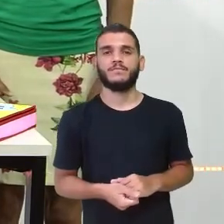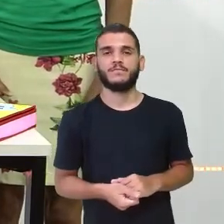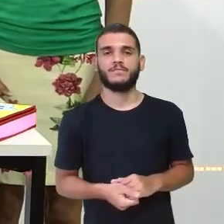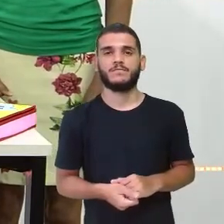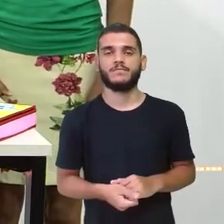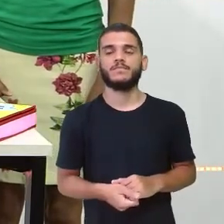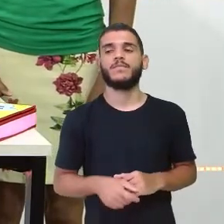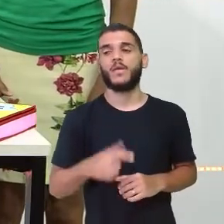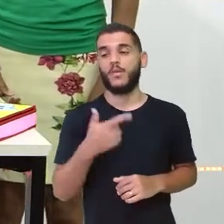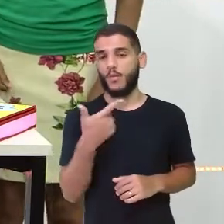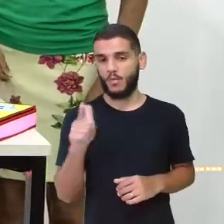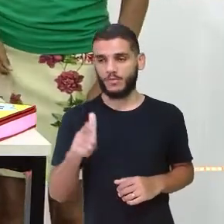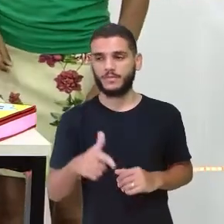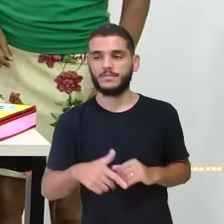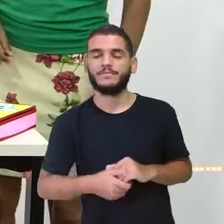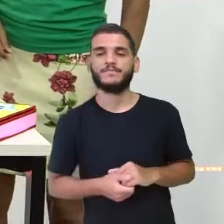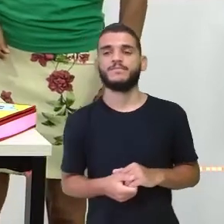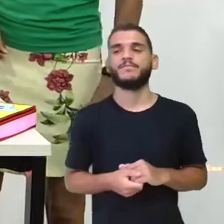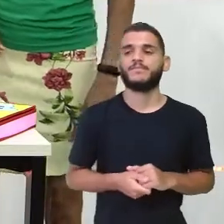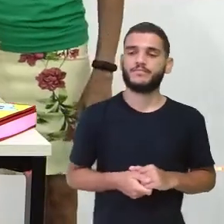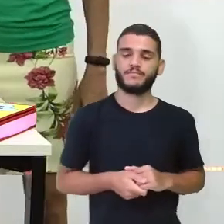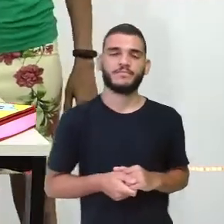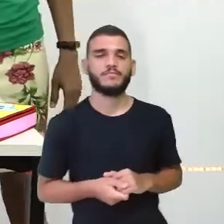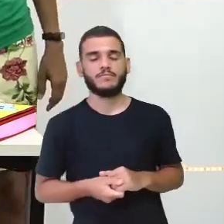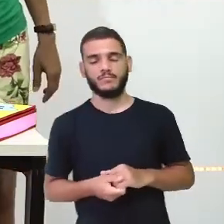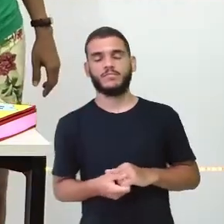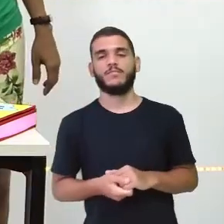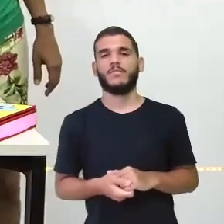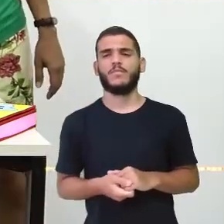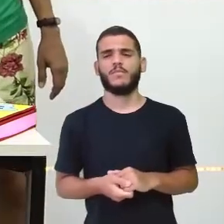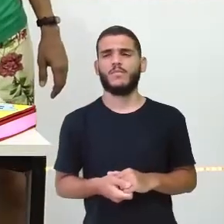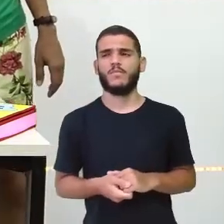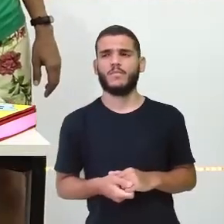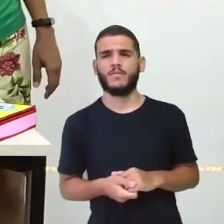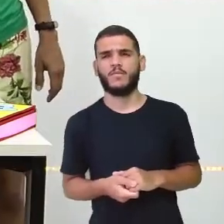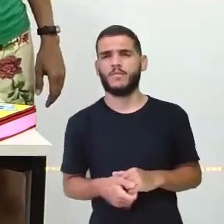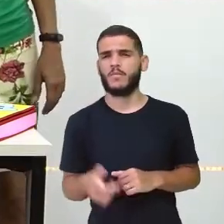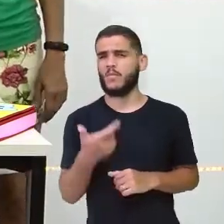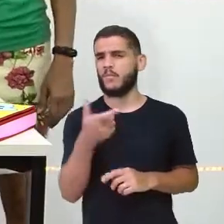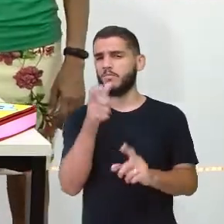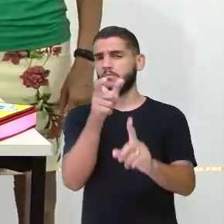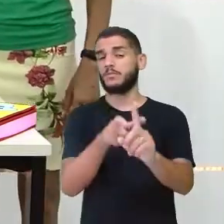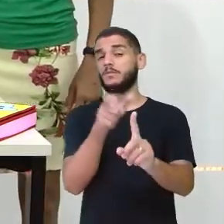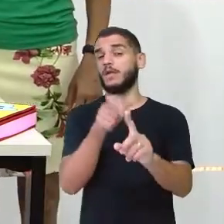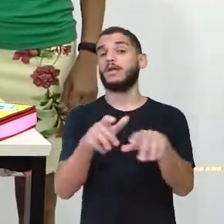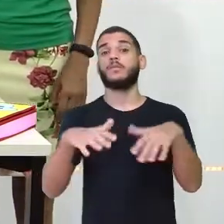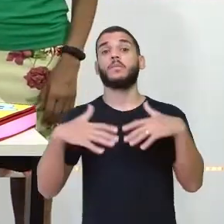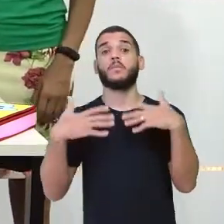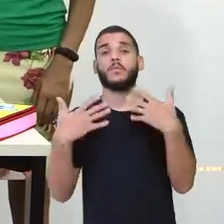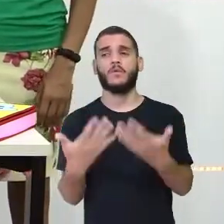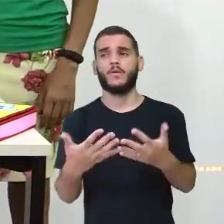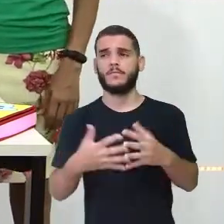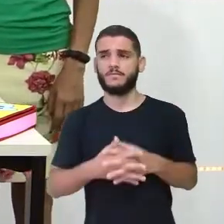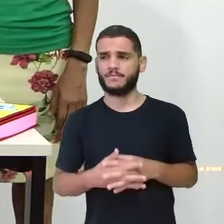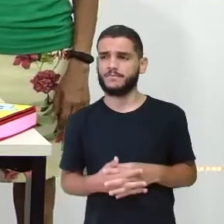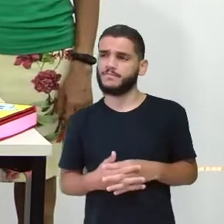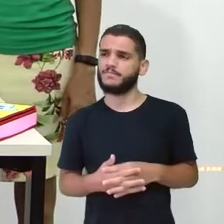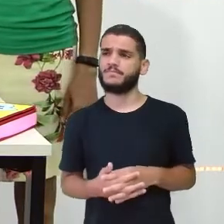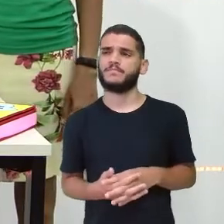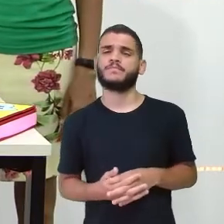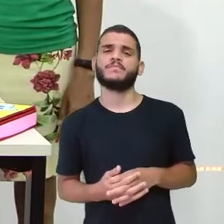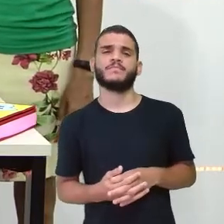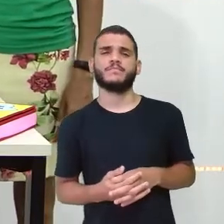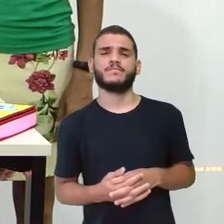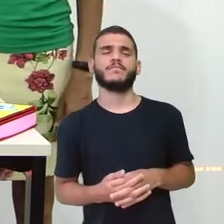Vamos ver a outra? Tucano. Qual será o outro personagem? A raposa. raposa, né?